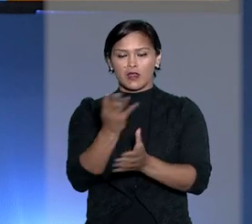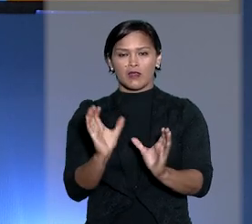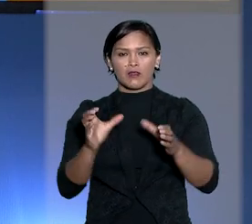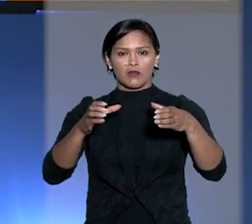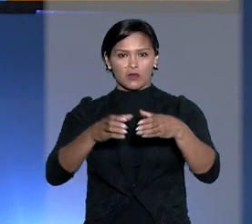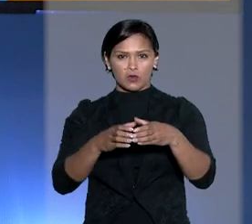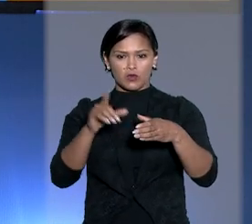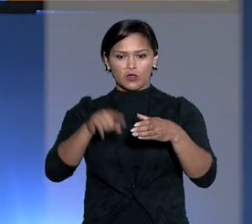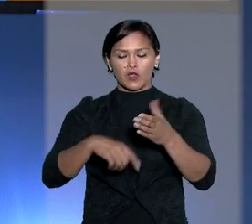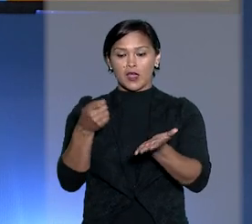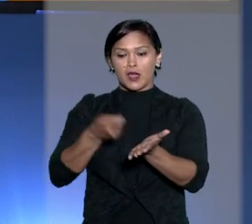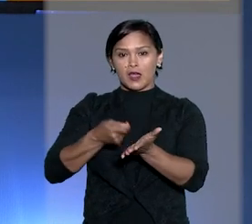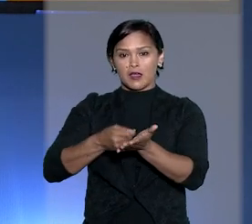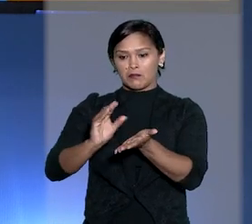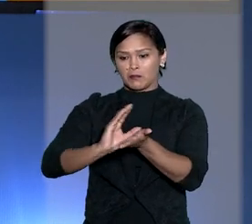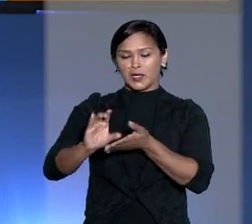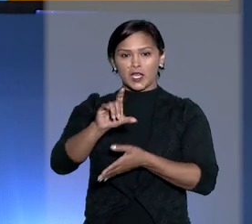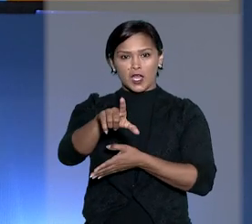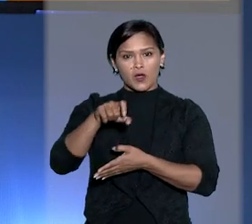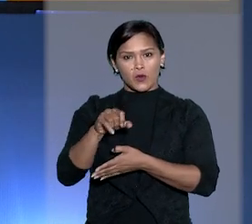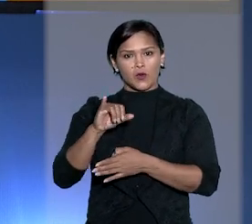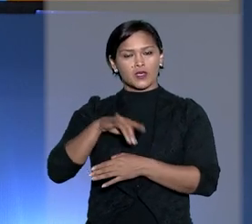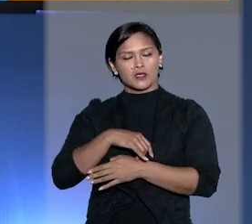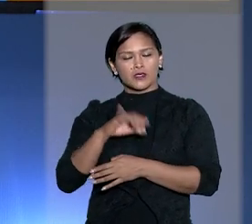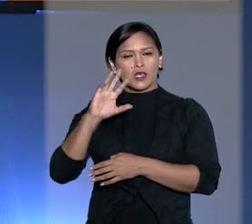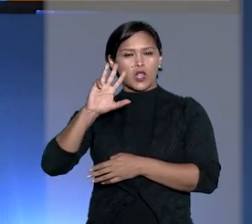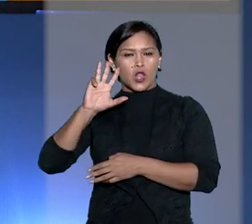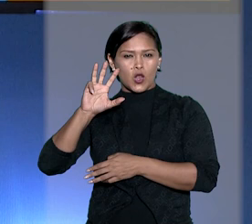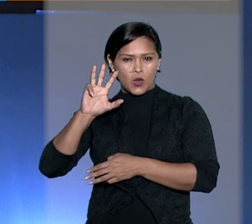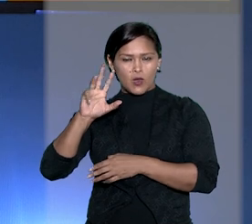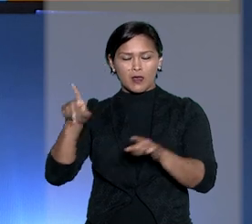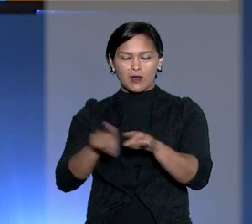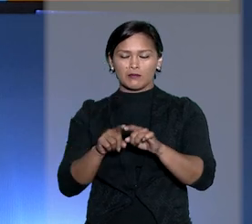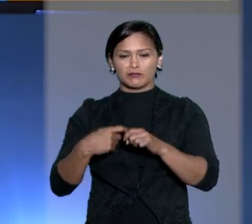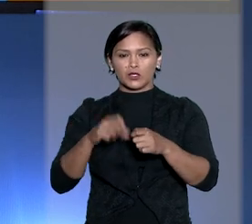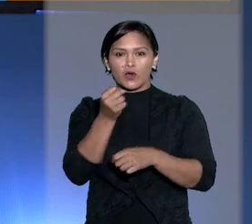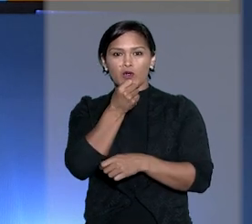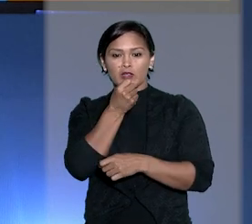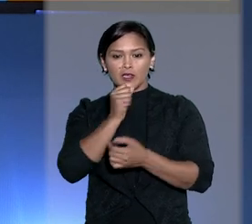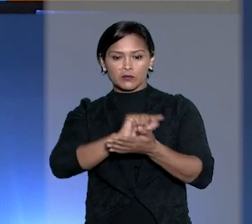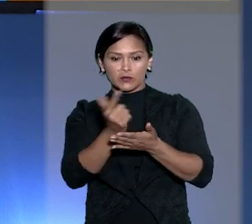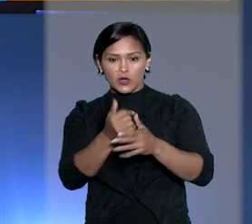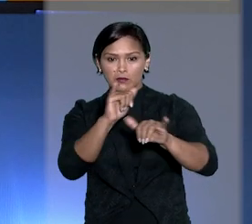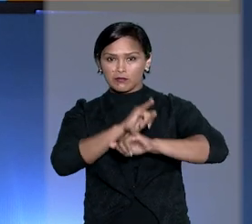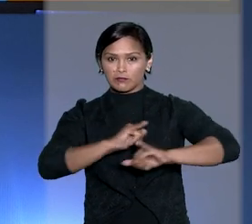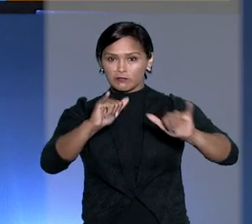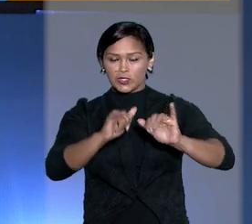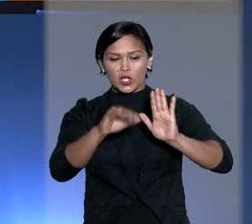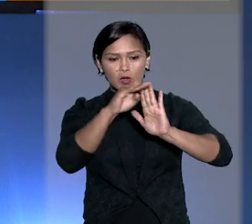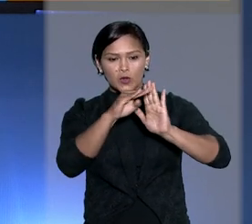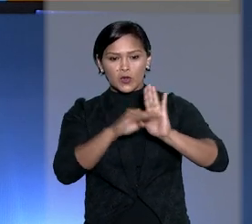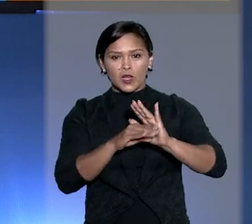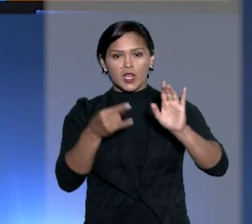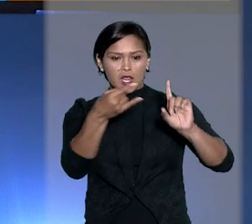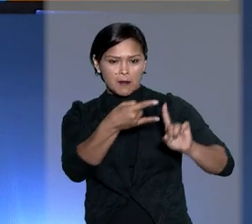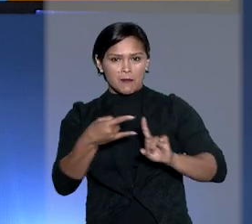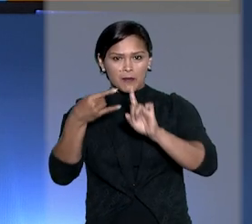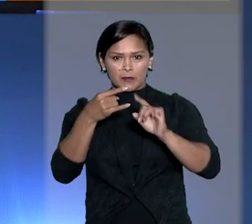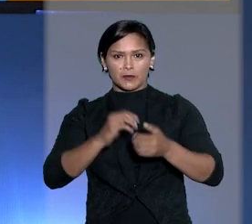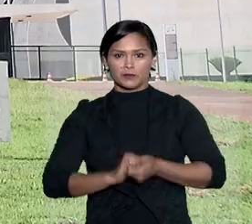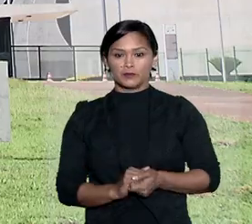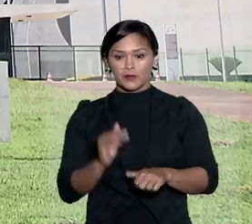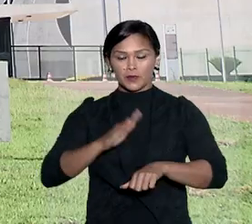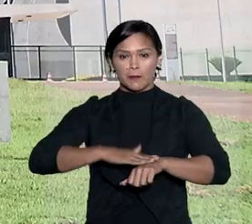pela quarta turma a indenizar o ex-presidente Lula por entrevista coletiva com denúncia apresentada em PowerPoint.